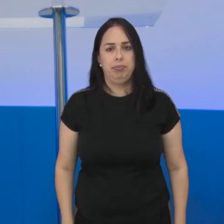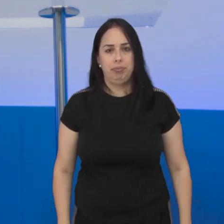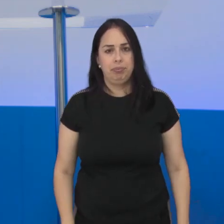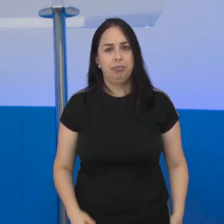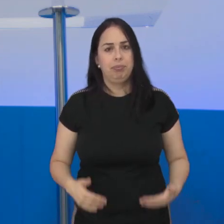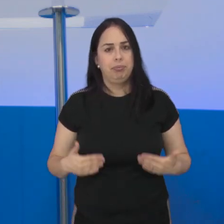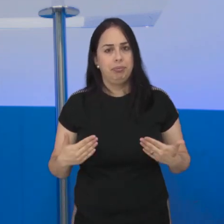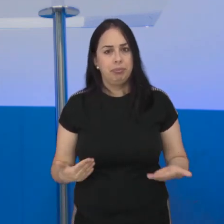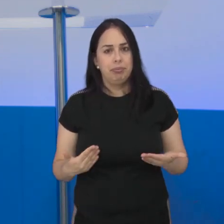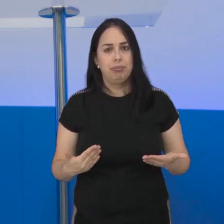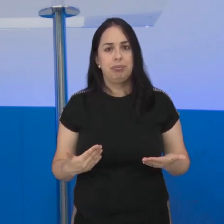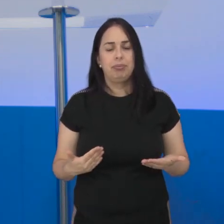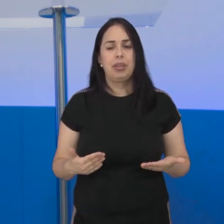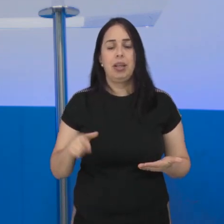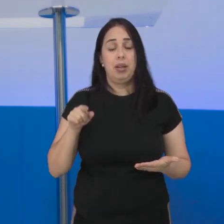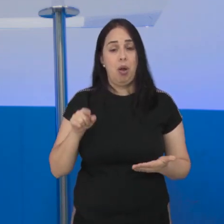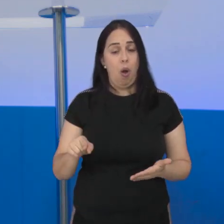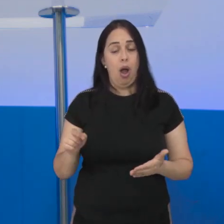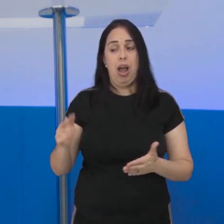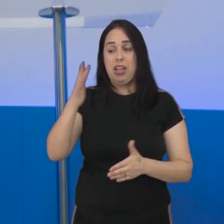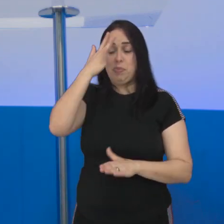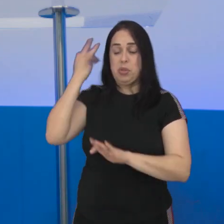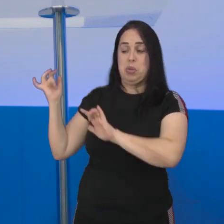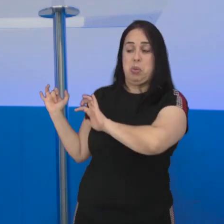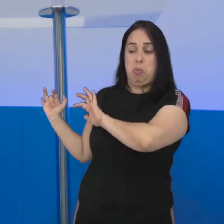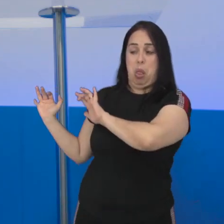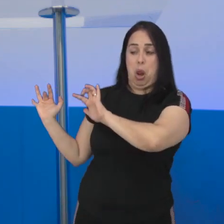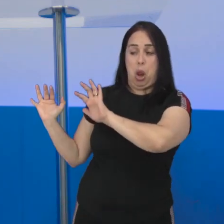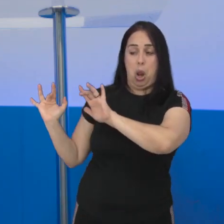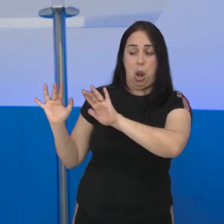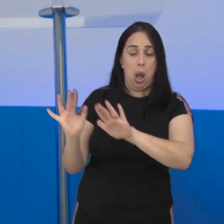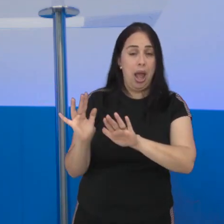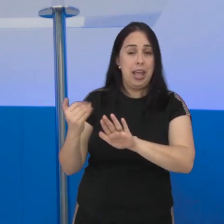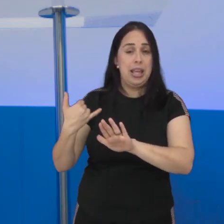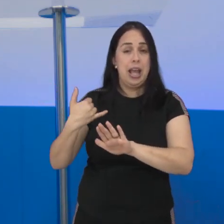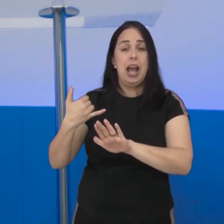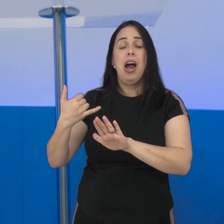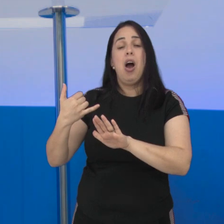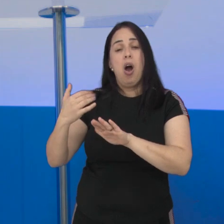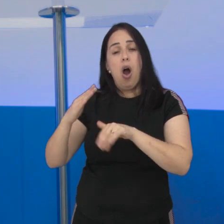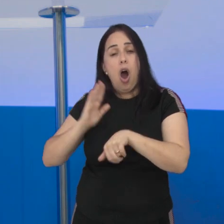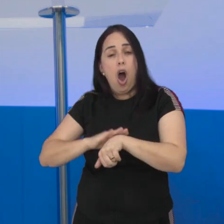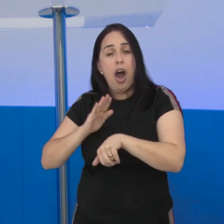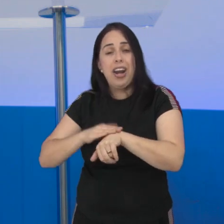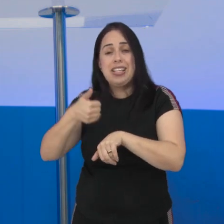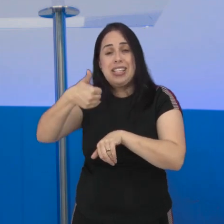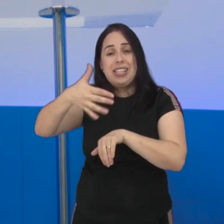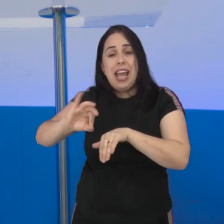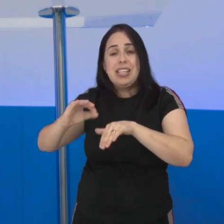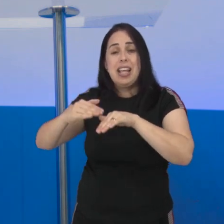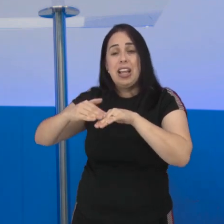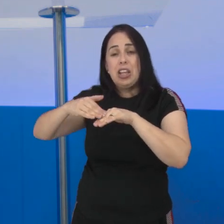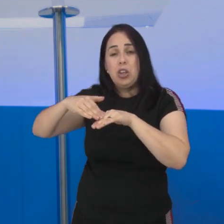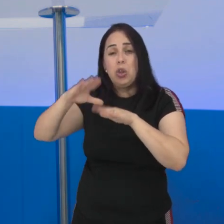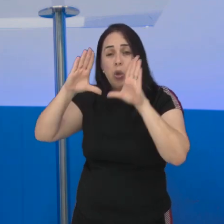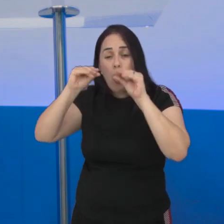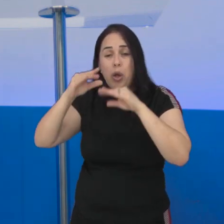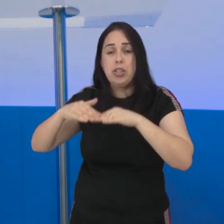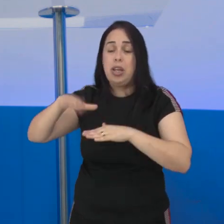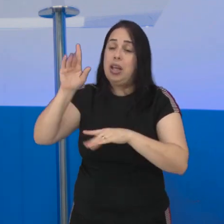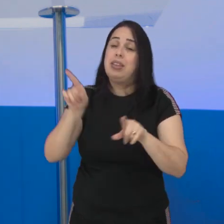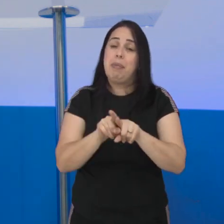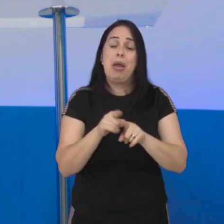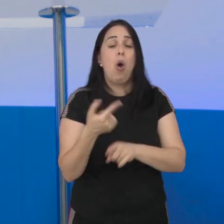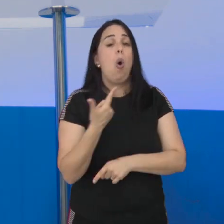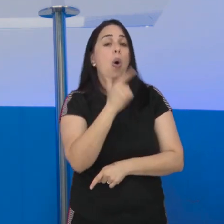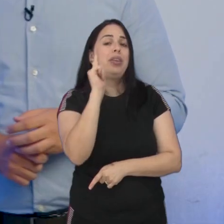E além da questão do movimento intenso nas adegas após as 10 horas da noite, outra situação que tem gerado reclamações são